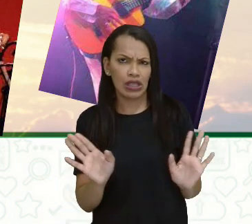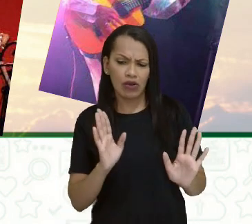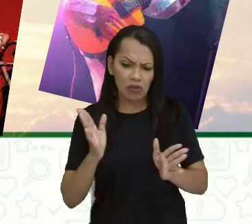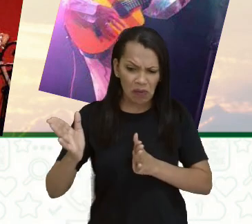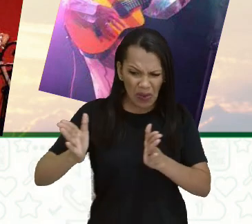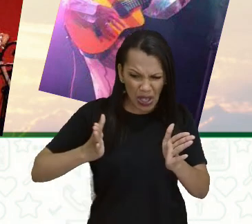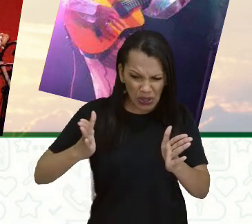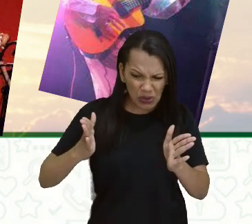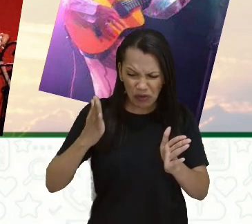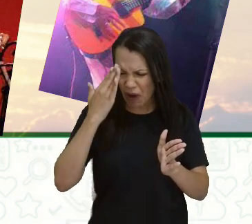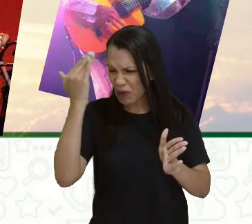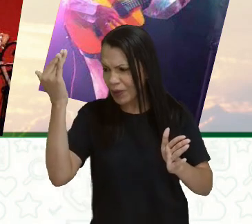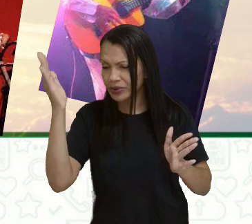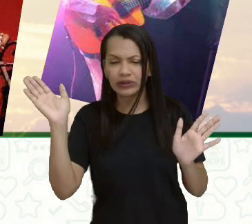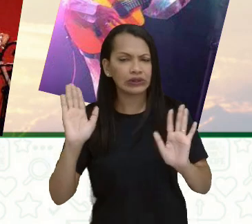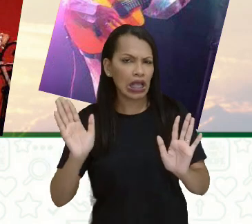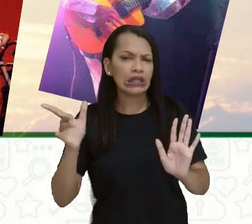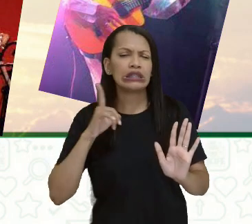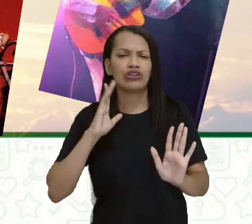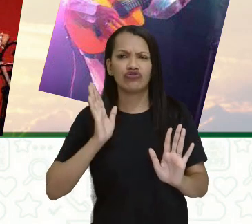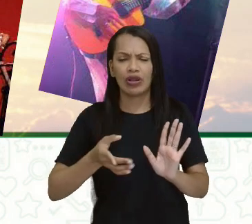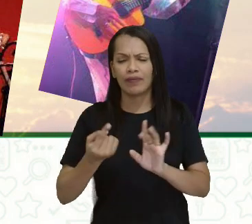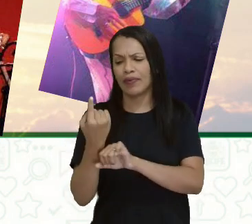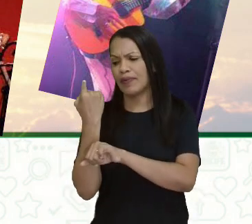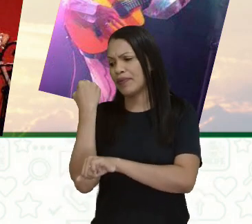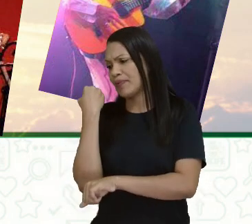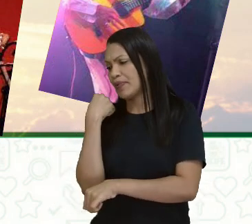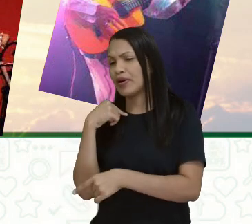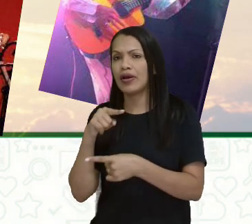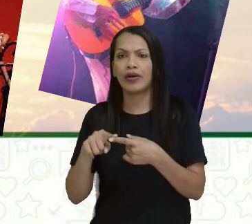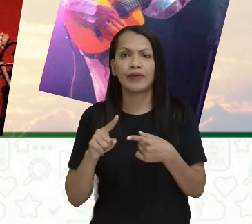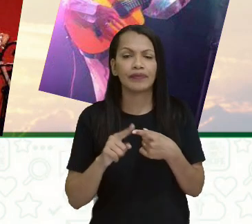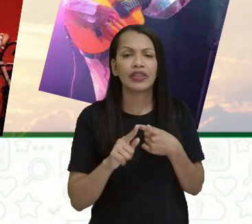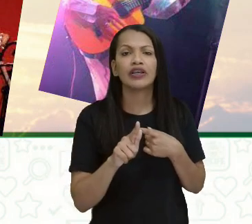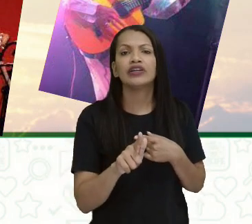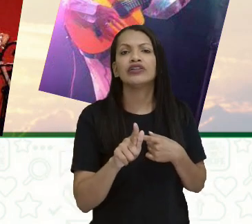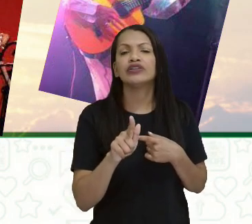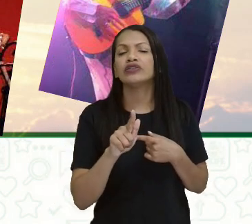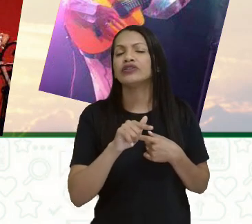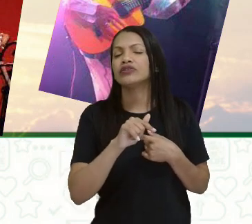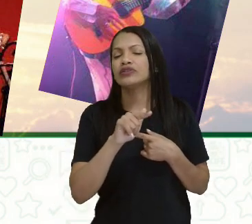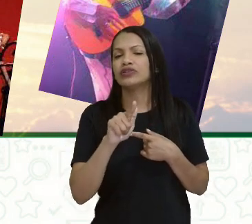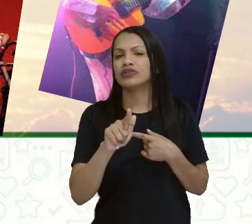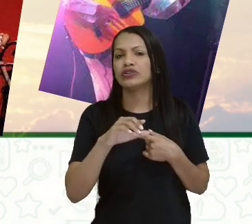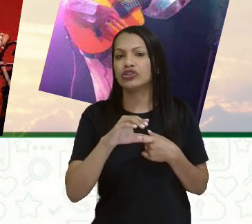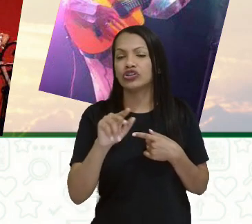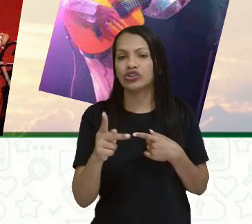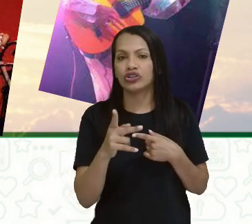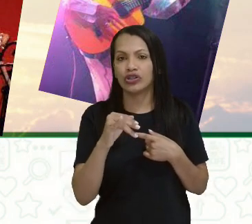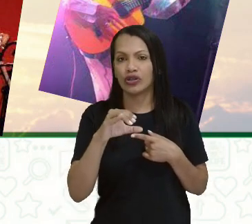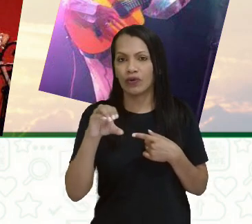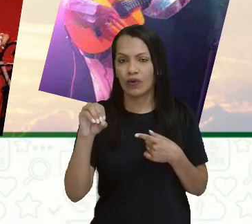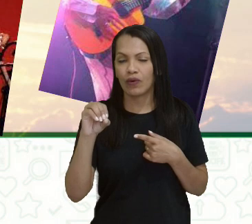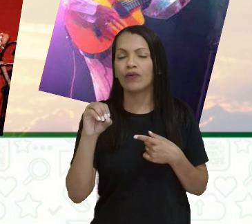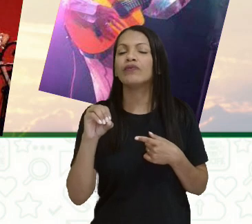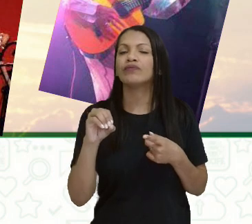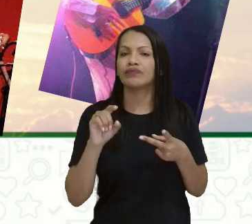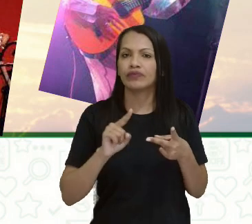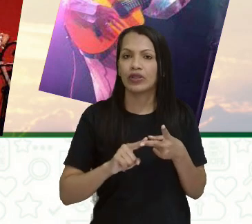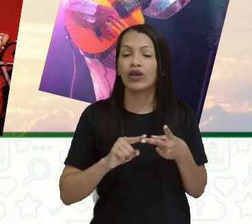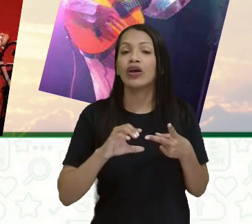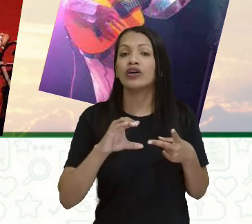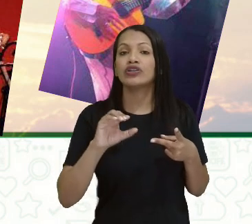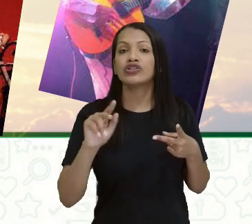e se tornam clássicos. Aí tem o Paulinho da Viola, o Gilberto Gil, o Chico César, o Belchior, o Chico